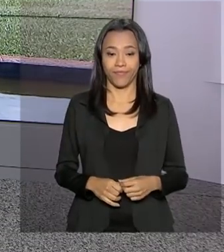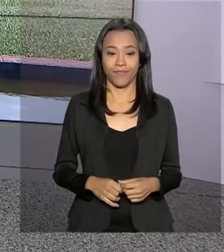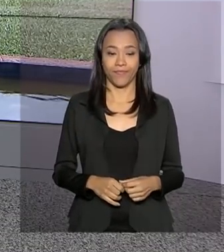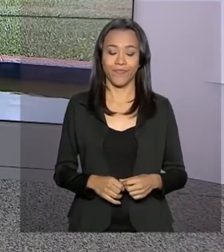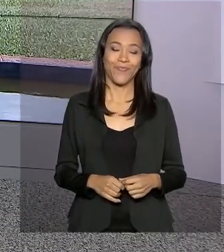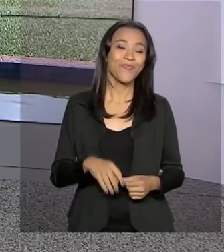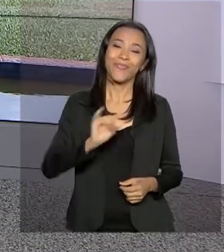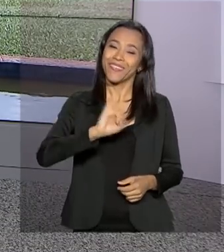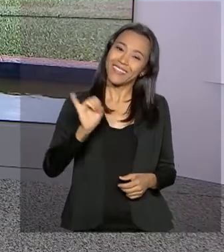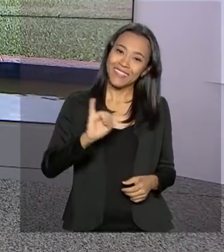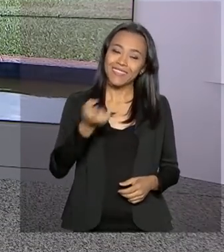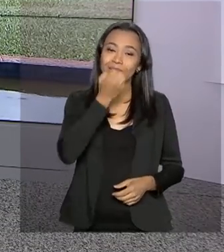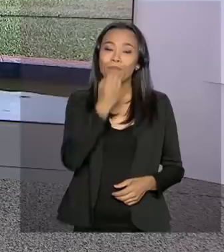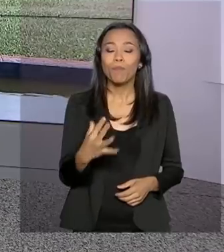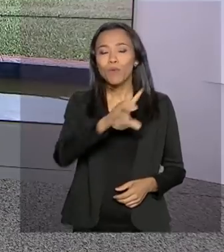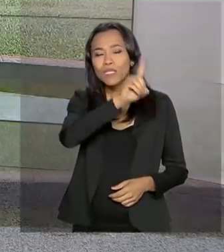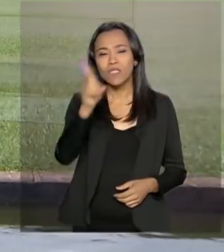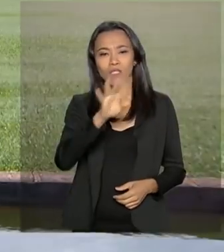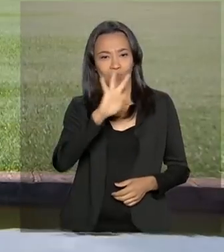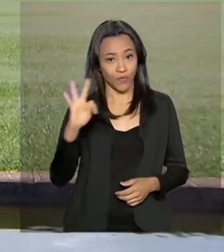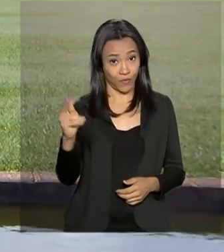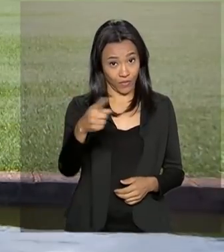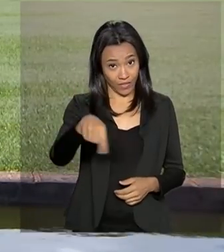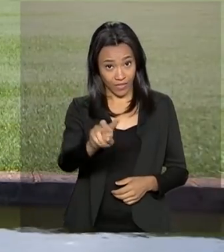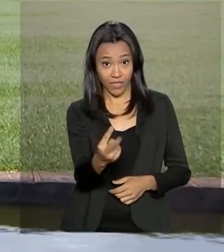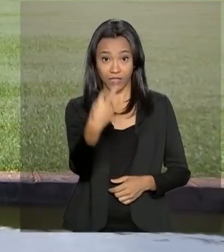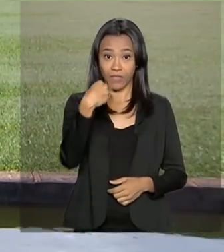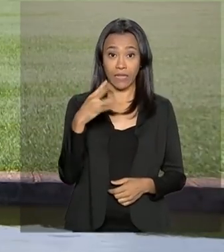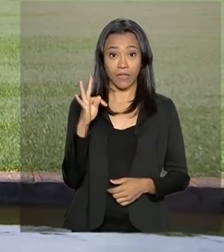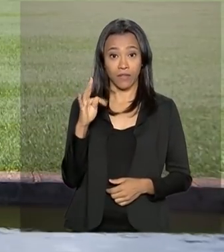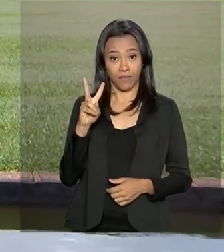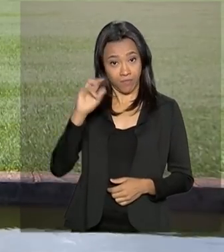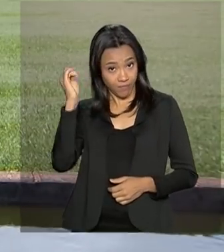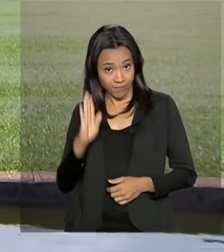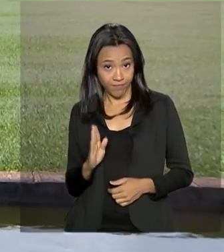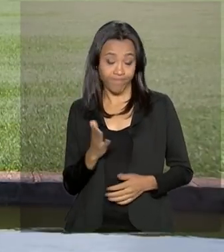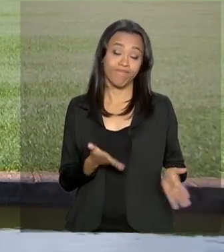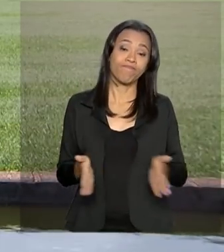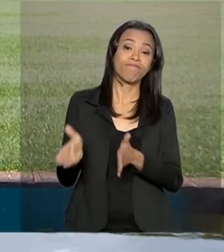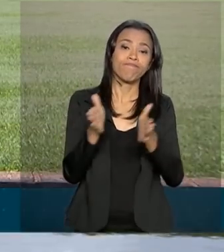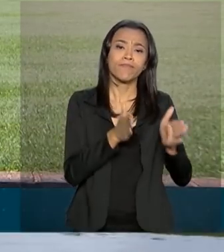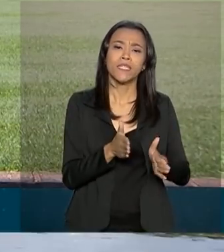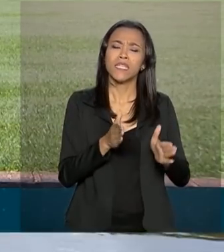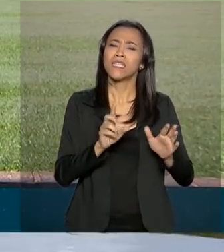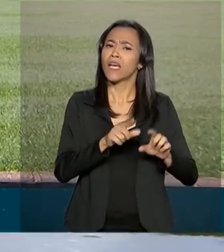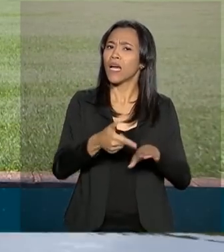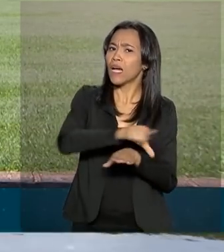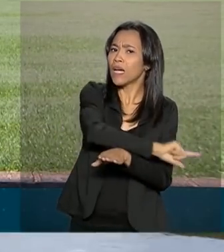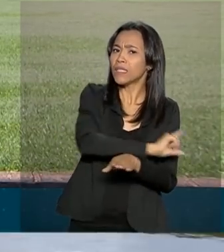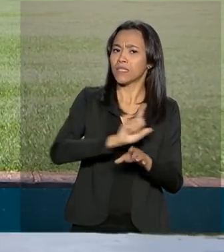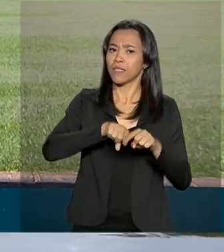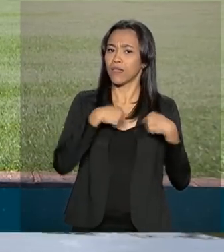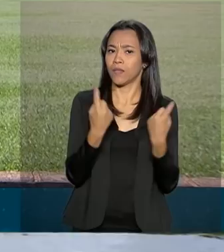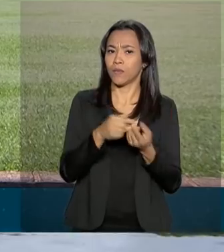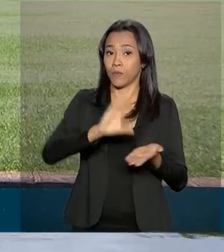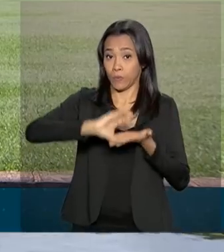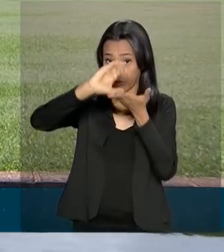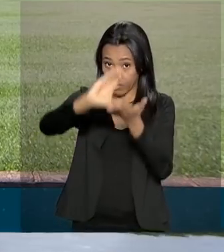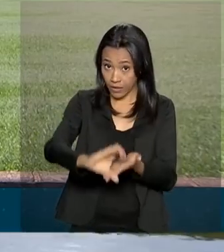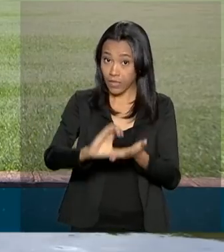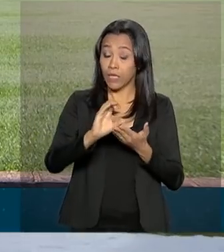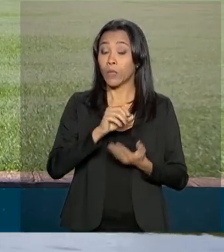Olá, Roberto. Bom dia a todos que nos acompanham aqui na TV Brasil. Antes da reunião do Conselho de Governo, o presidente Jair Bolsonaro